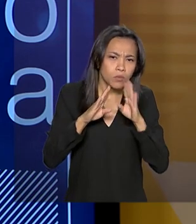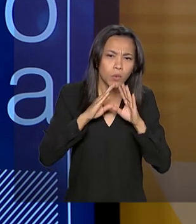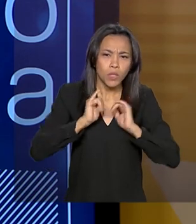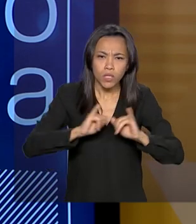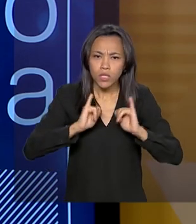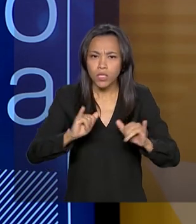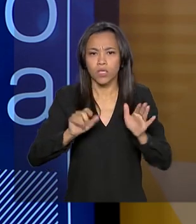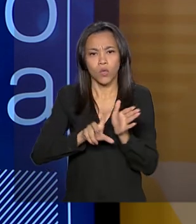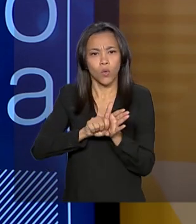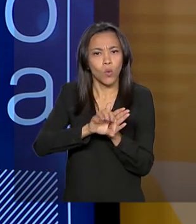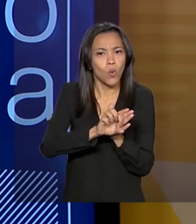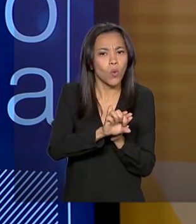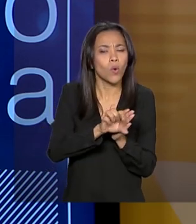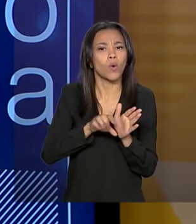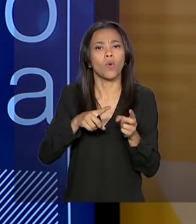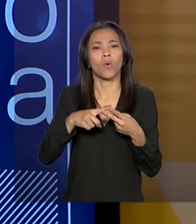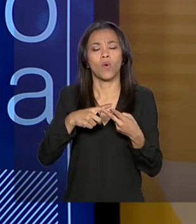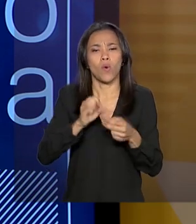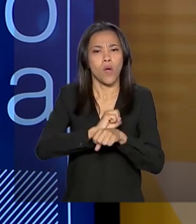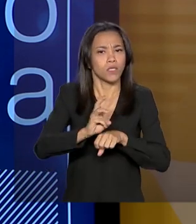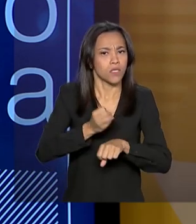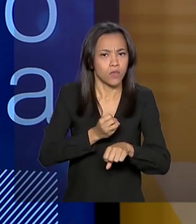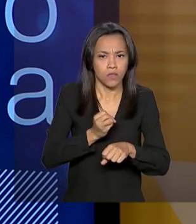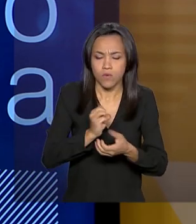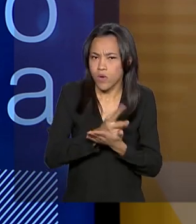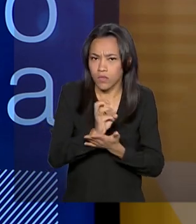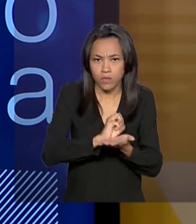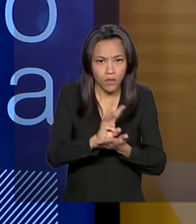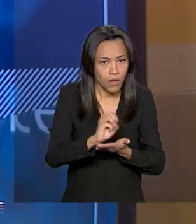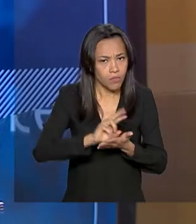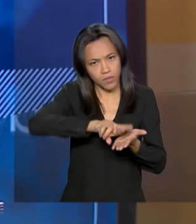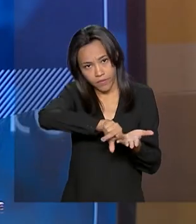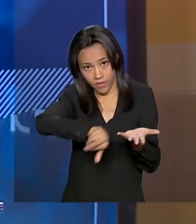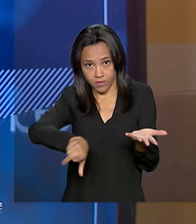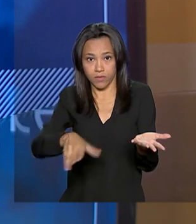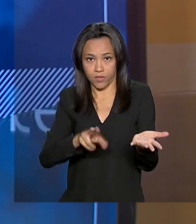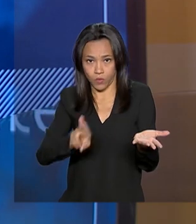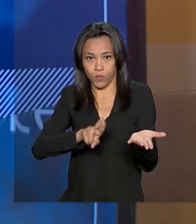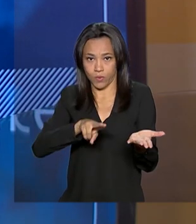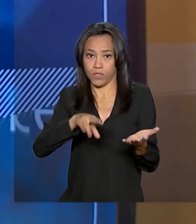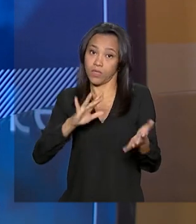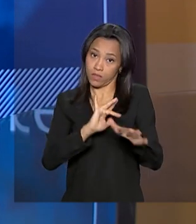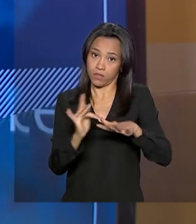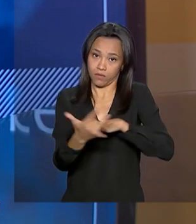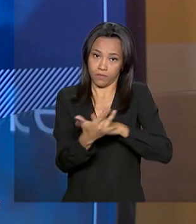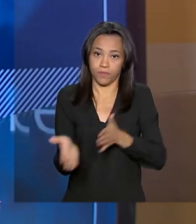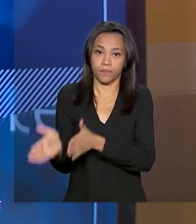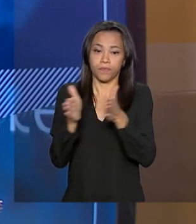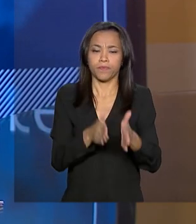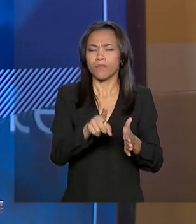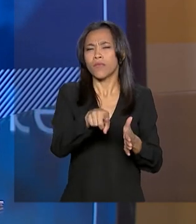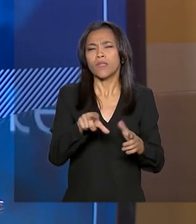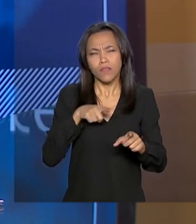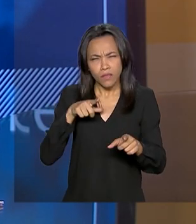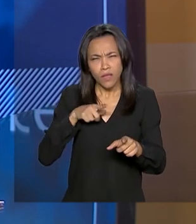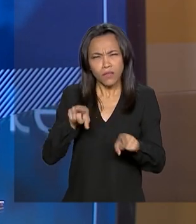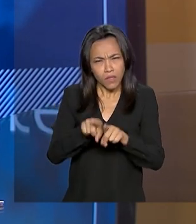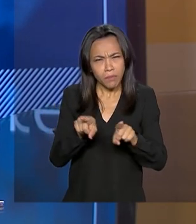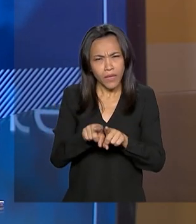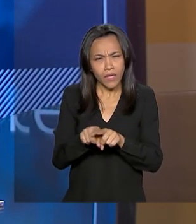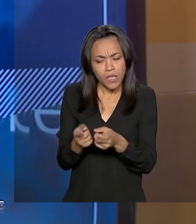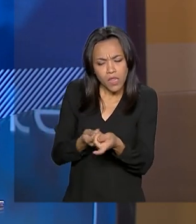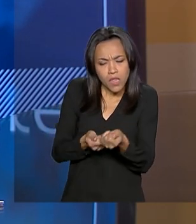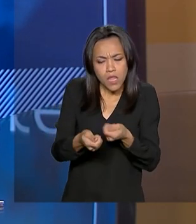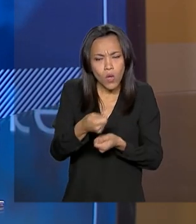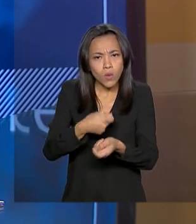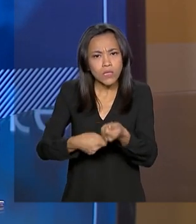e a WhatsApp, etc. E a plataforma também, ela promove renegociação de dívidas de